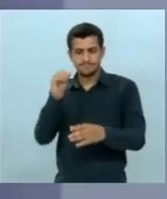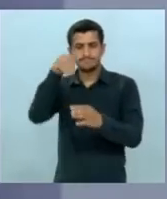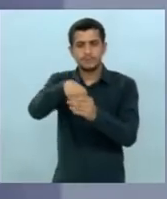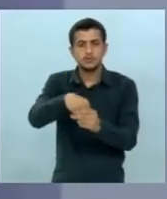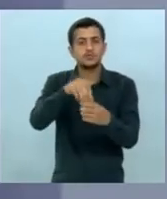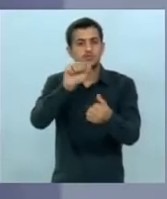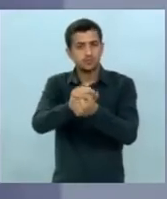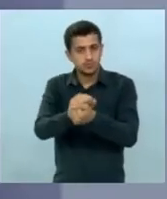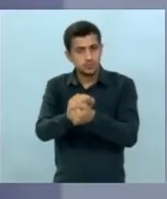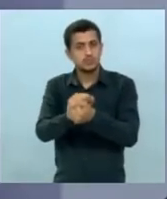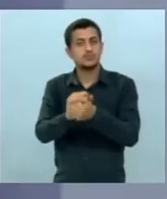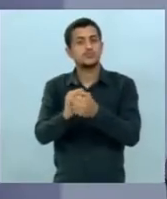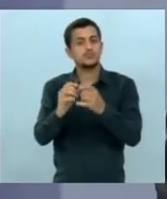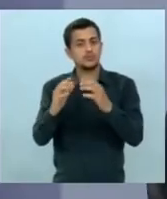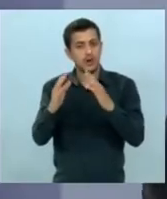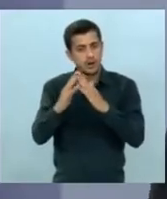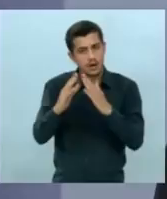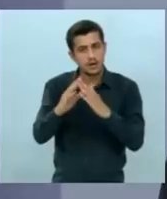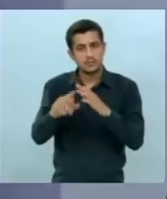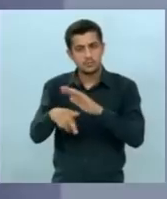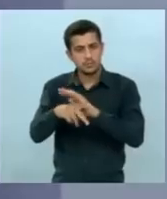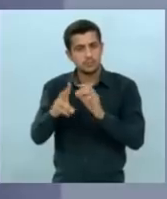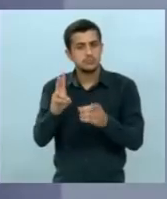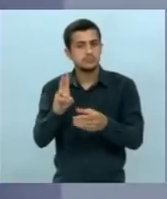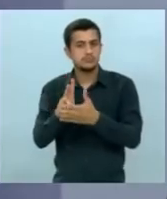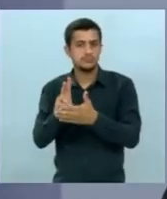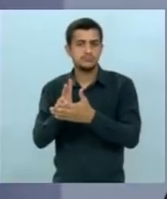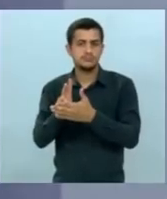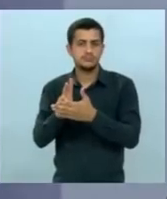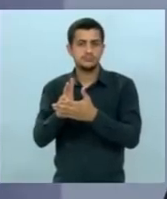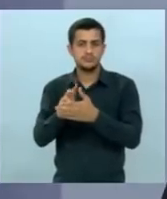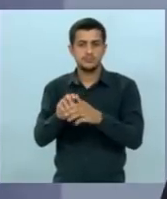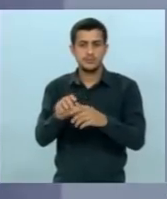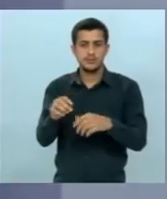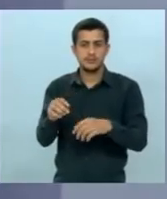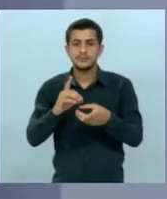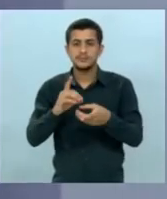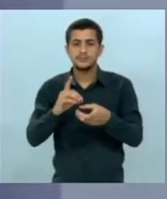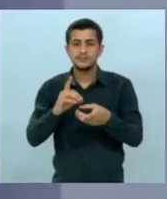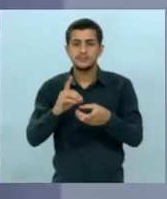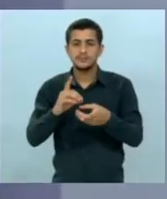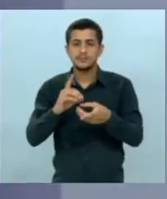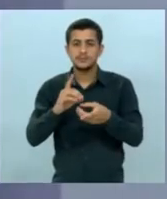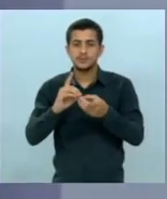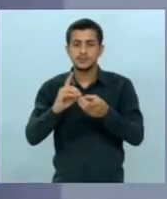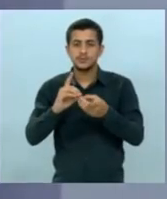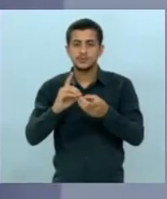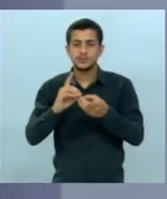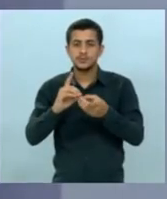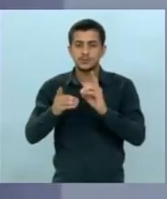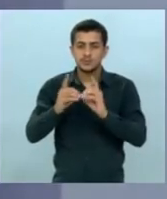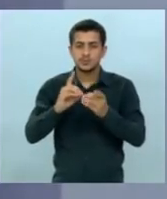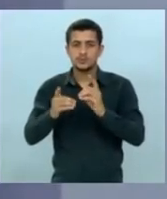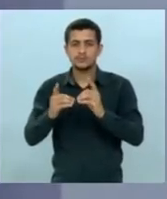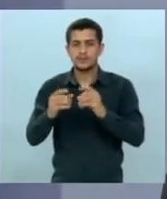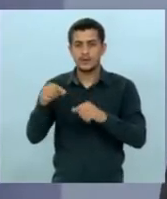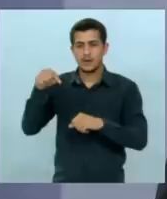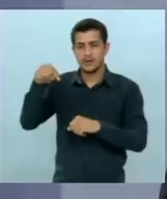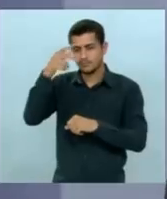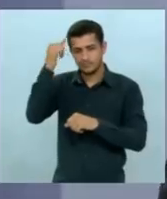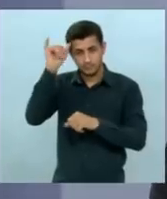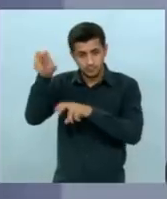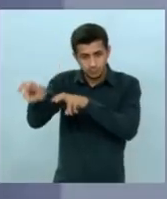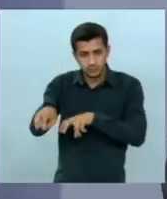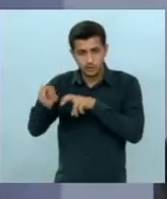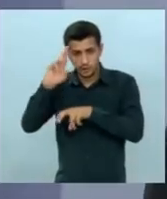e dez meses, nós tivemos só duas invasões. Distensionamos a discussão entre produtores e